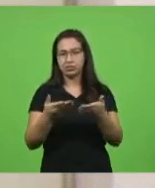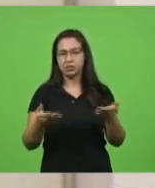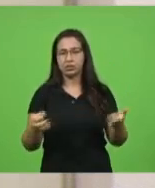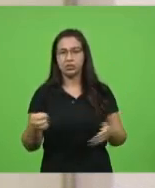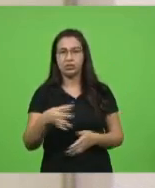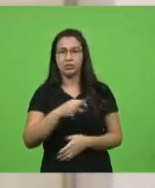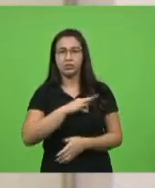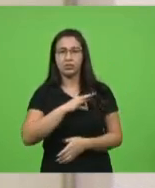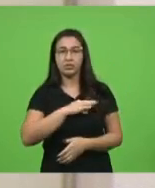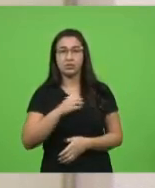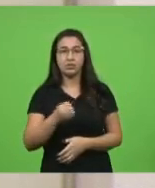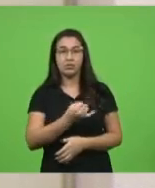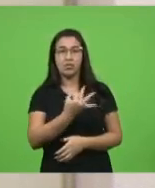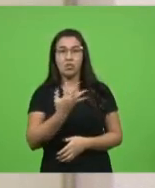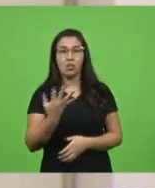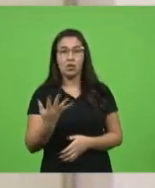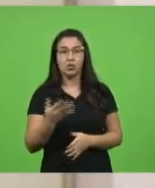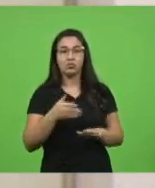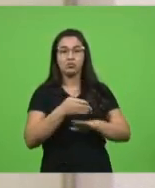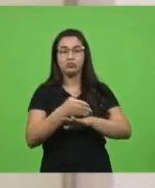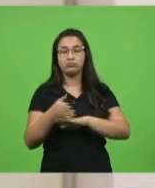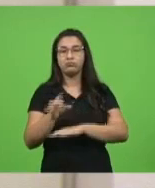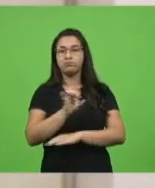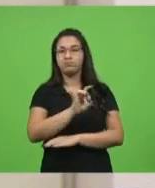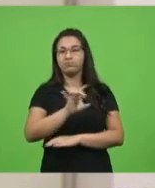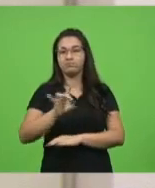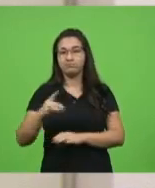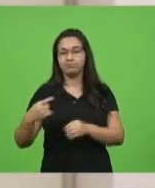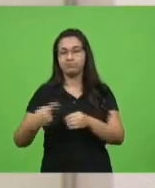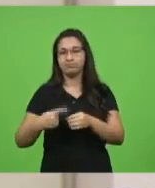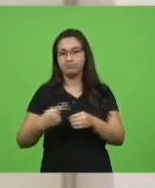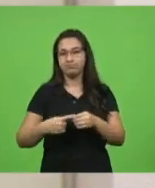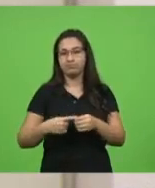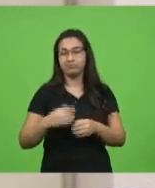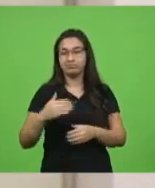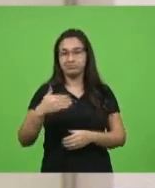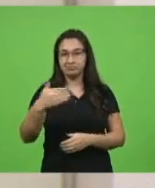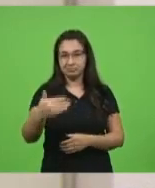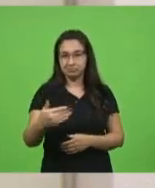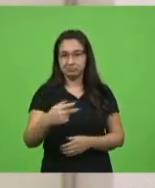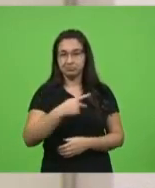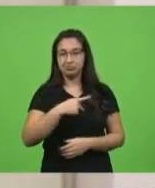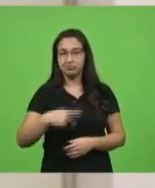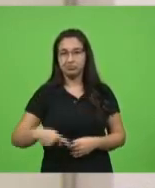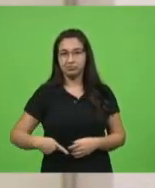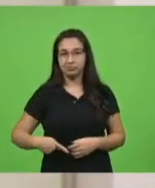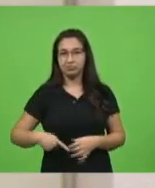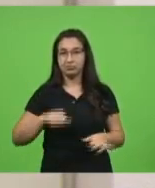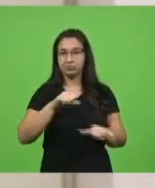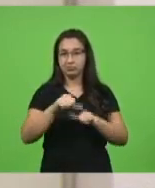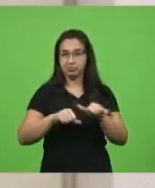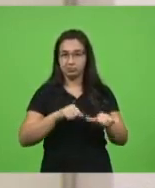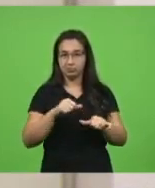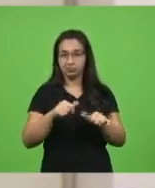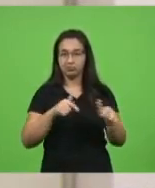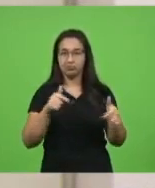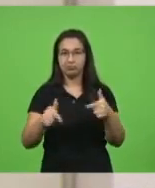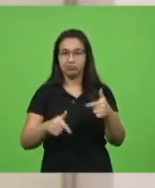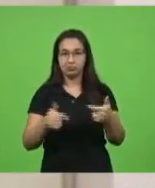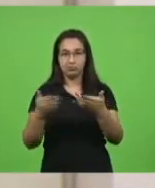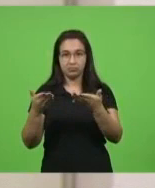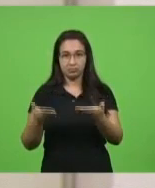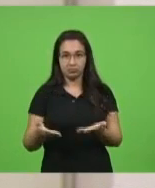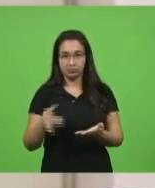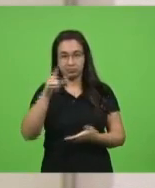destinados para cada município de Santa Catarina. Momento seguinte, o senhor presidente transferiu os trabalhos para o senhor deputado